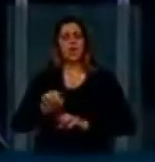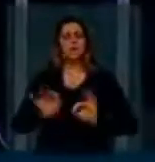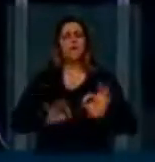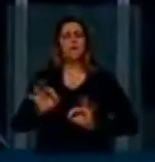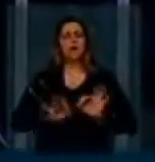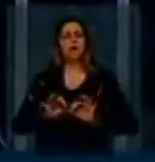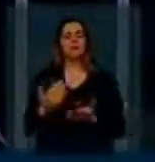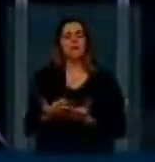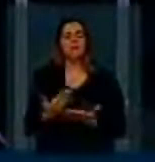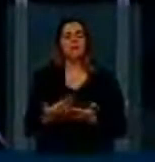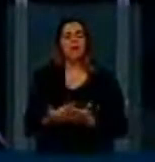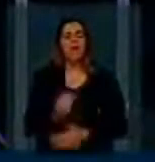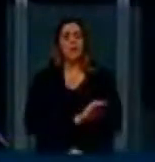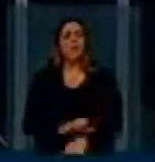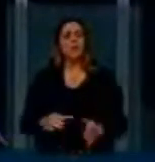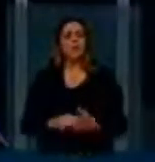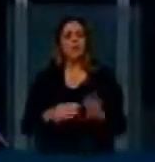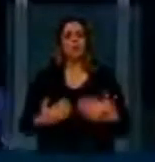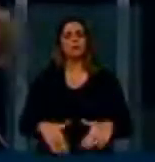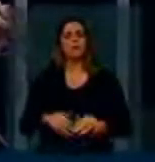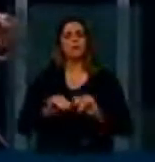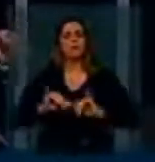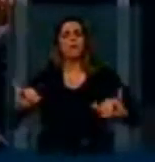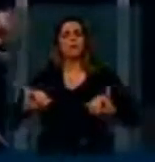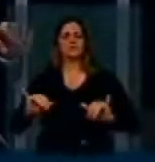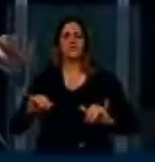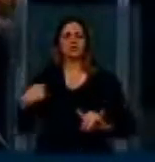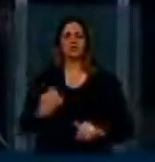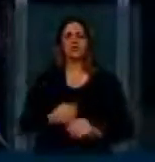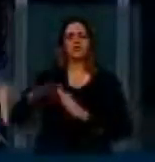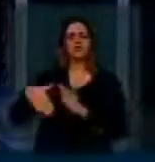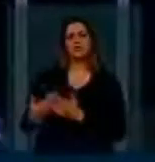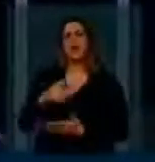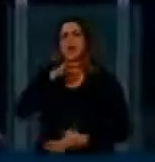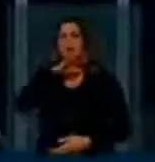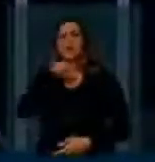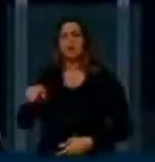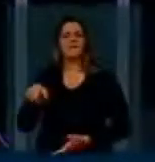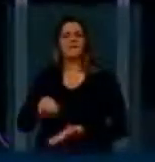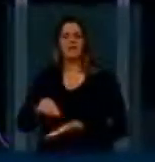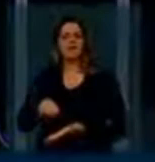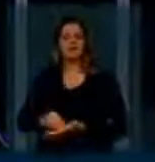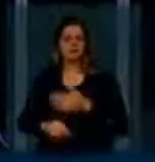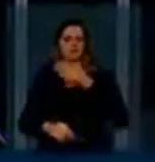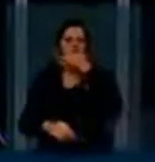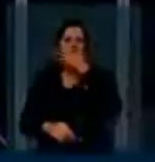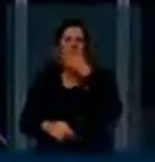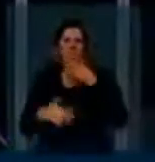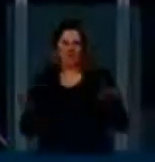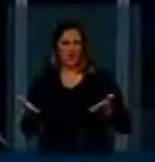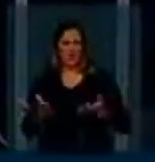para ter acesso à informação que a nossa escola ainda ruim nega. E agora nós vamos dizer que essas pessoas só podem receber e enviar e-mail?